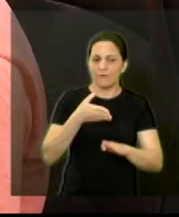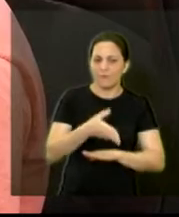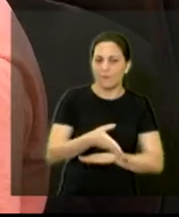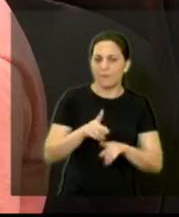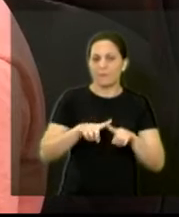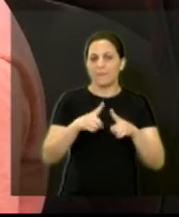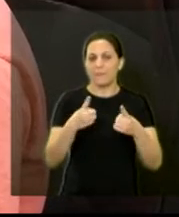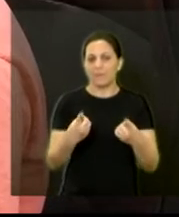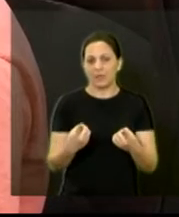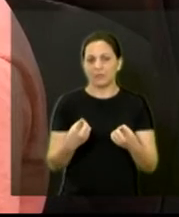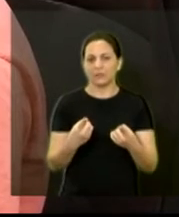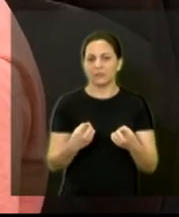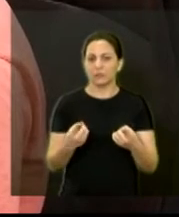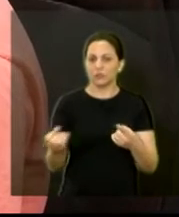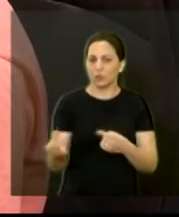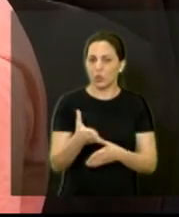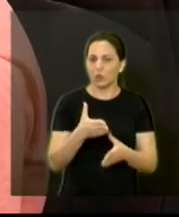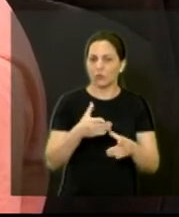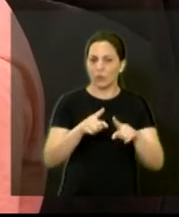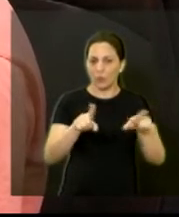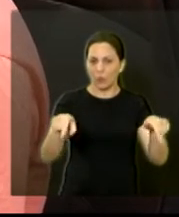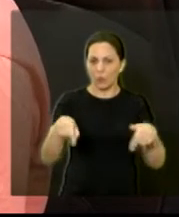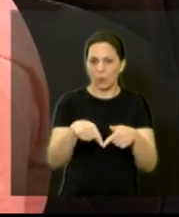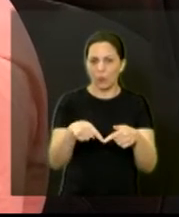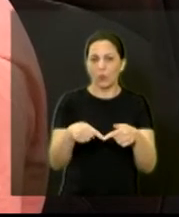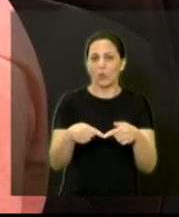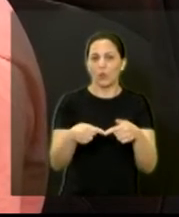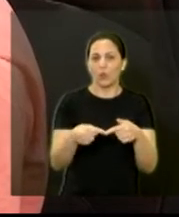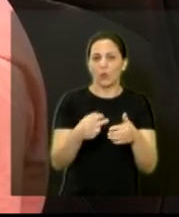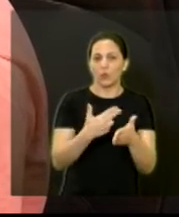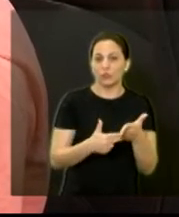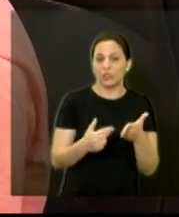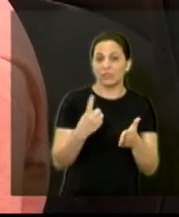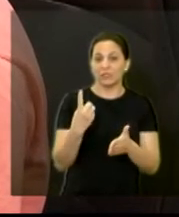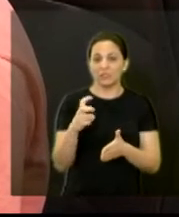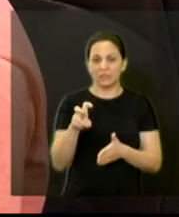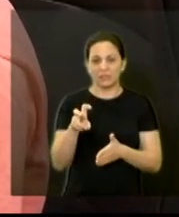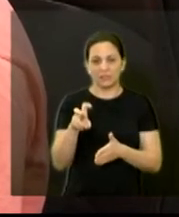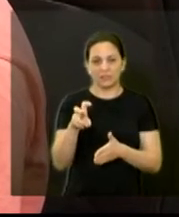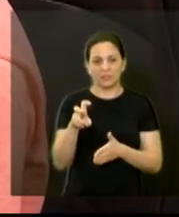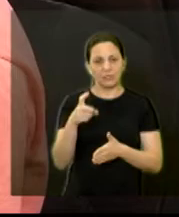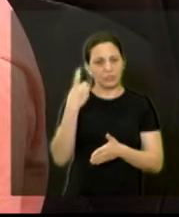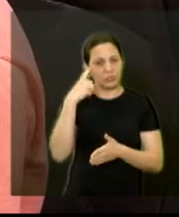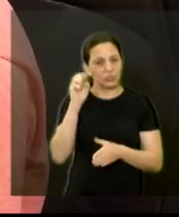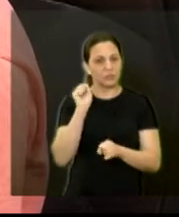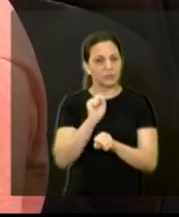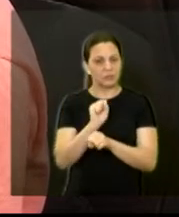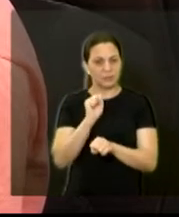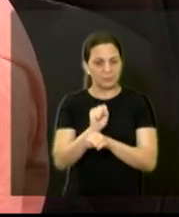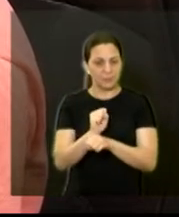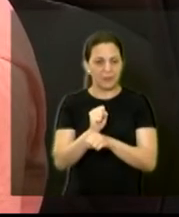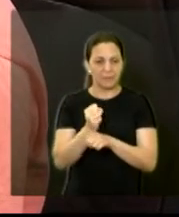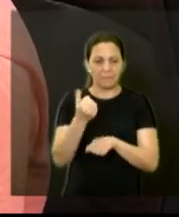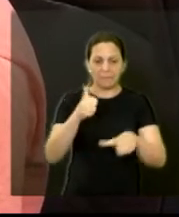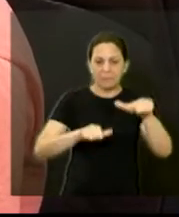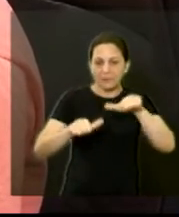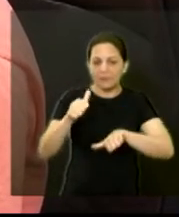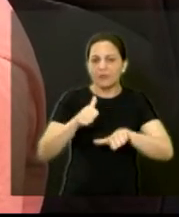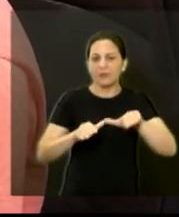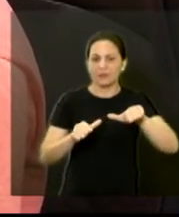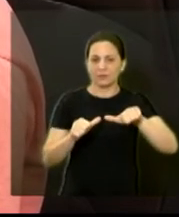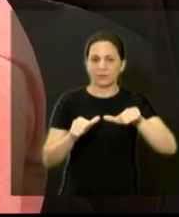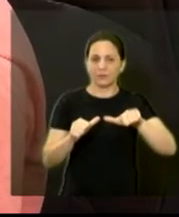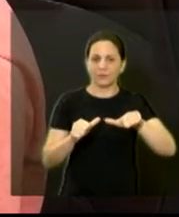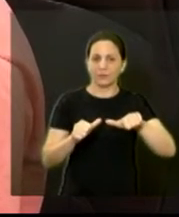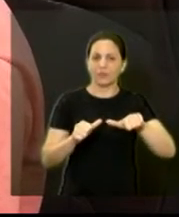aprovação de projetos novos a média é de 15 dias tá então os problemas de